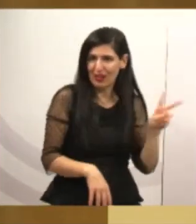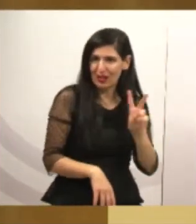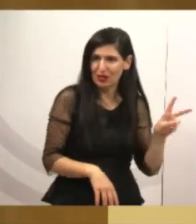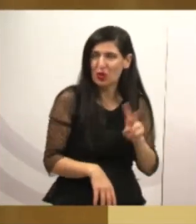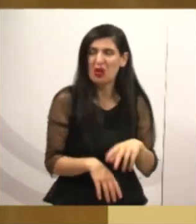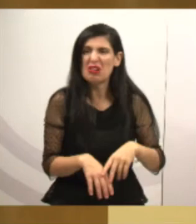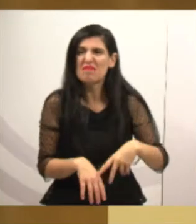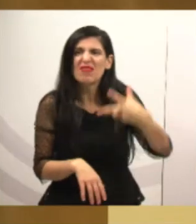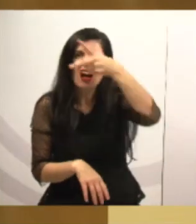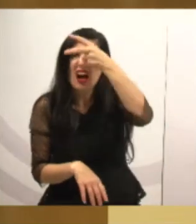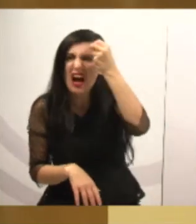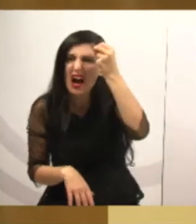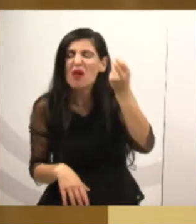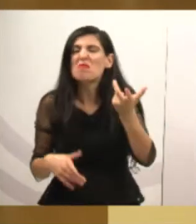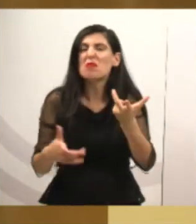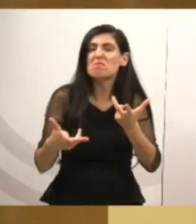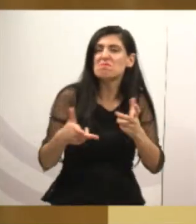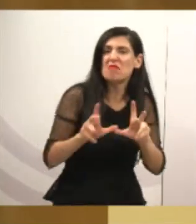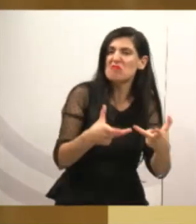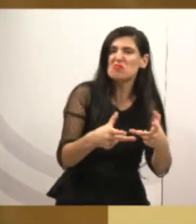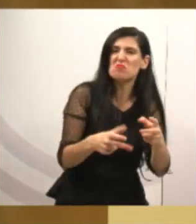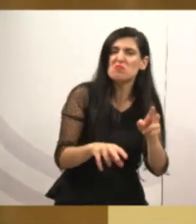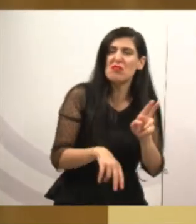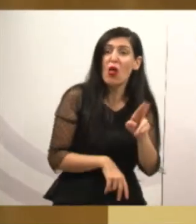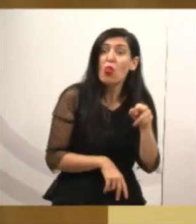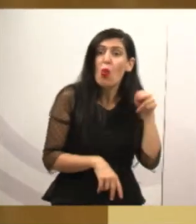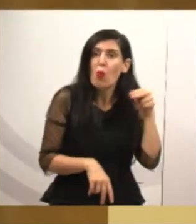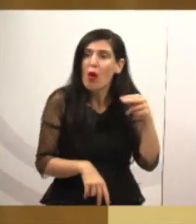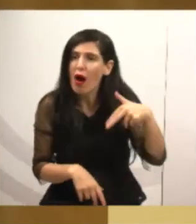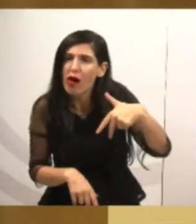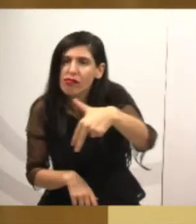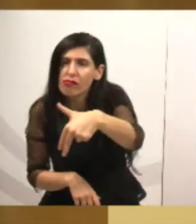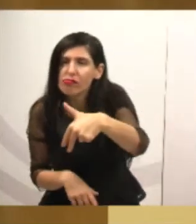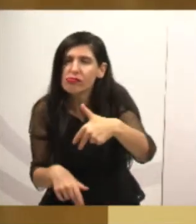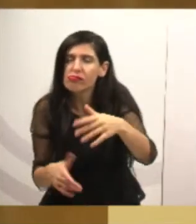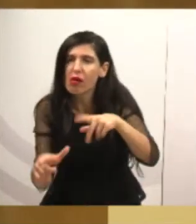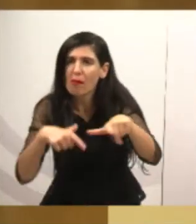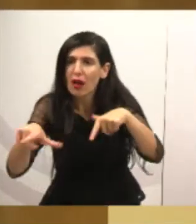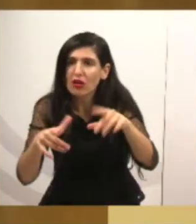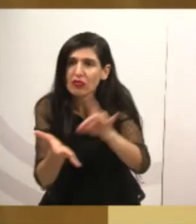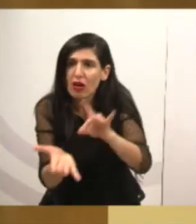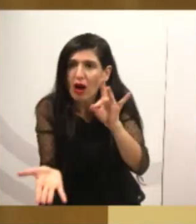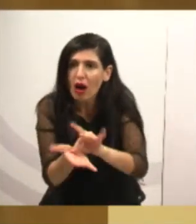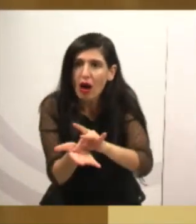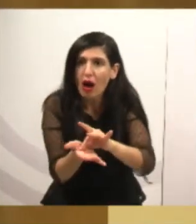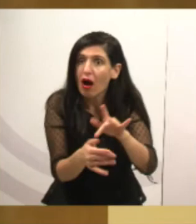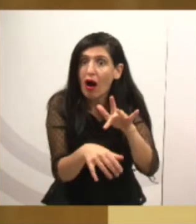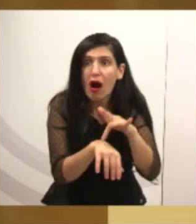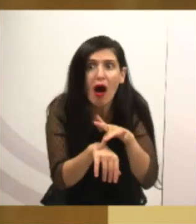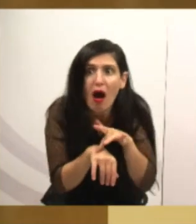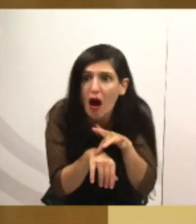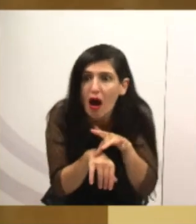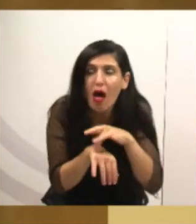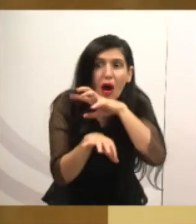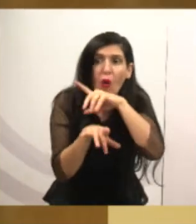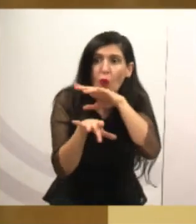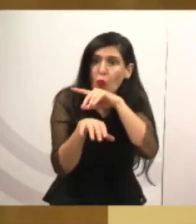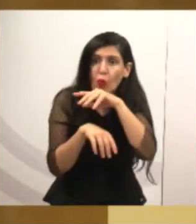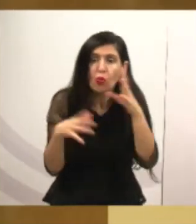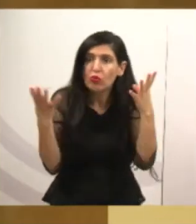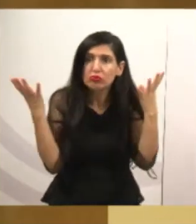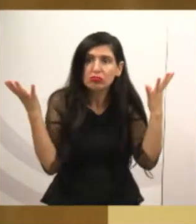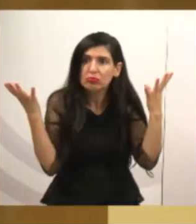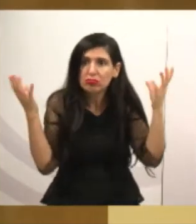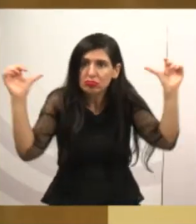na prefeitura, nem na Câmara Municipal aparecia. Isso é terrível, isso é ruim para o povo. Nós temos que acabar com isso. Eu acho que o